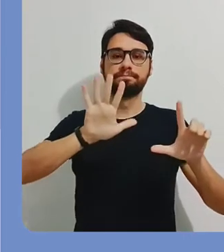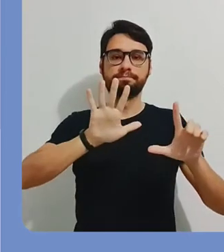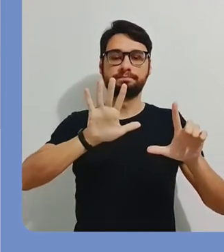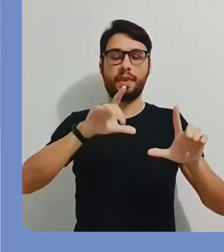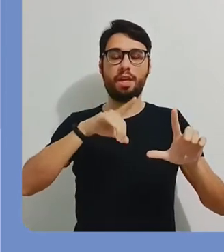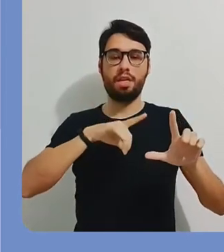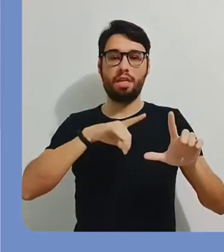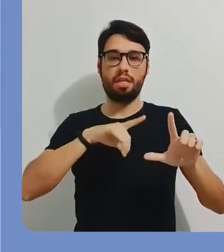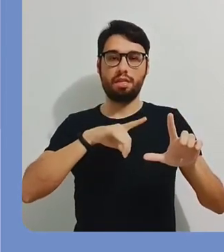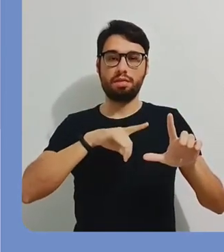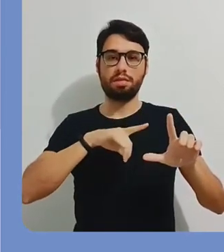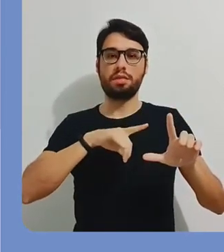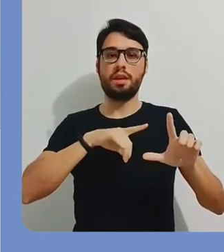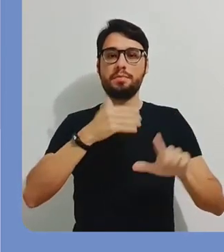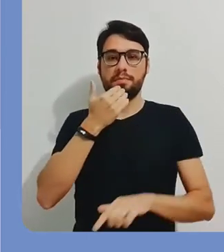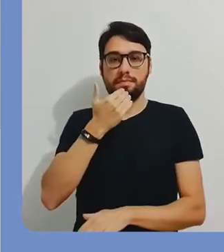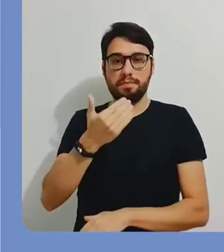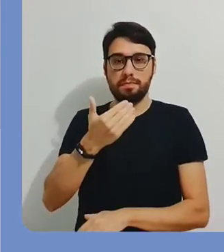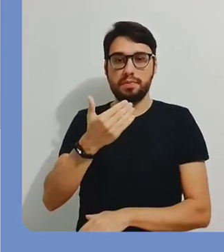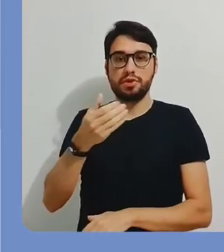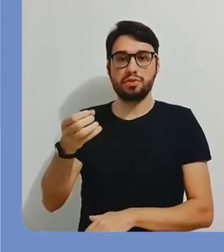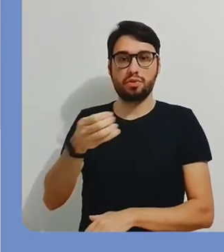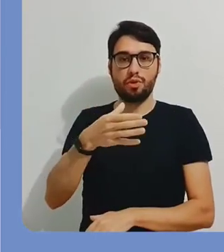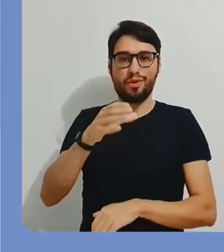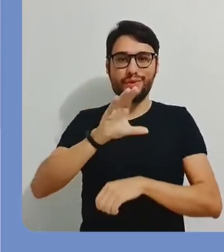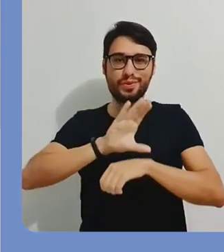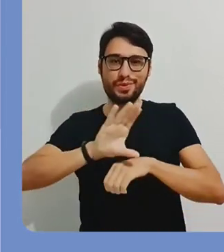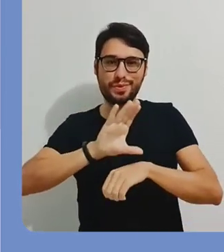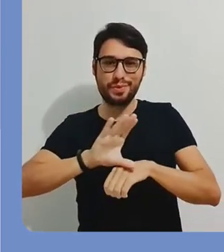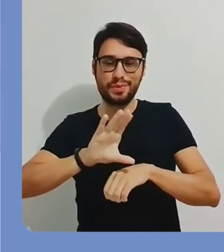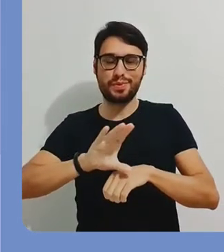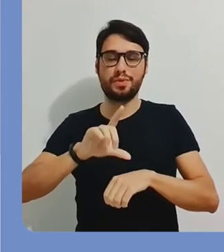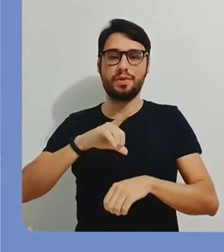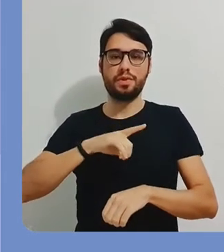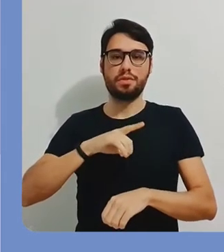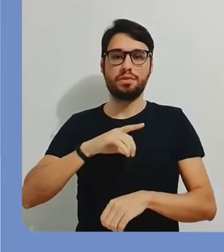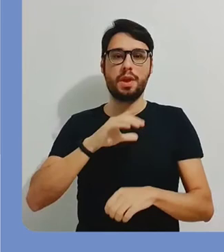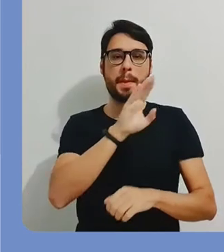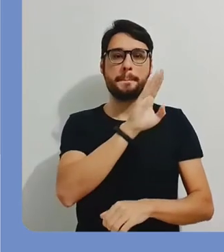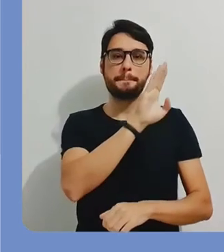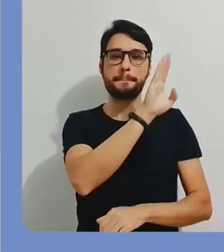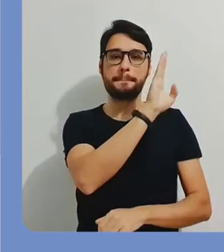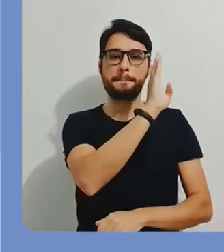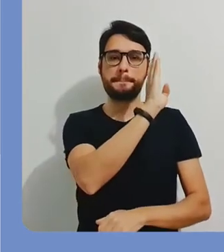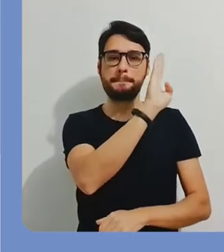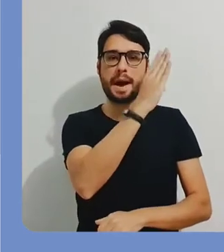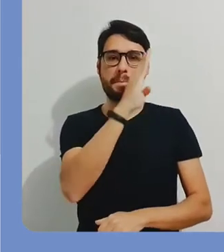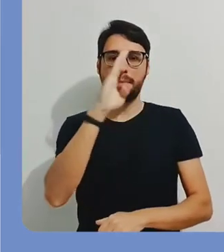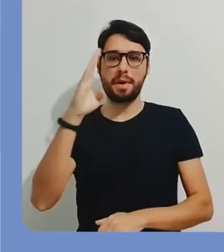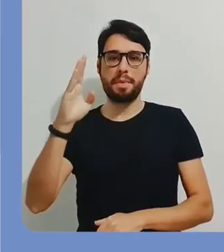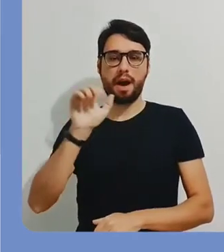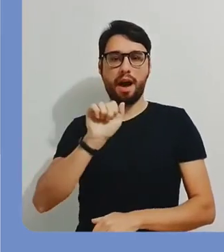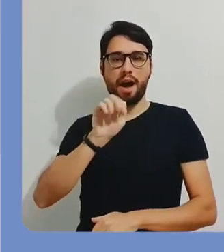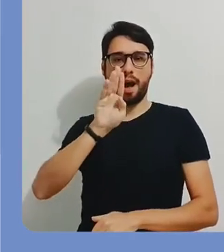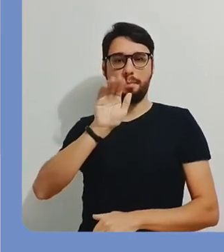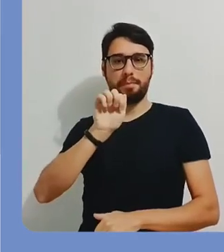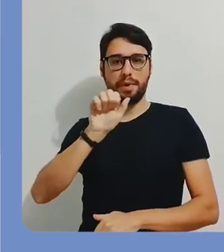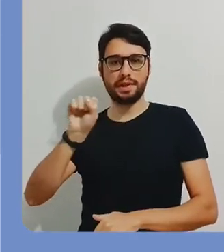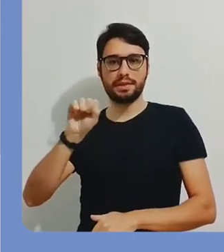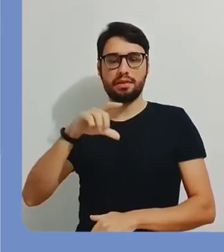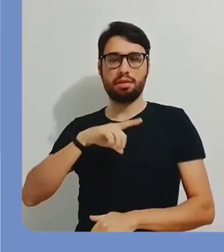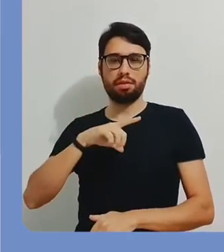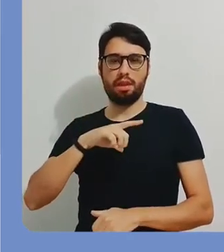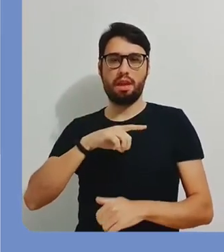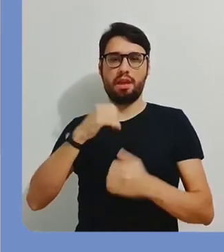clicando nesta opção, você será redirecionado para esta tela. Você então vai estar na tela de solicitação de novos cursos. Na primeira